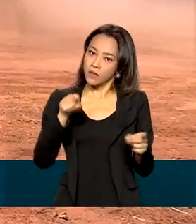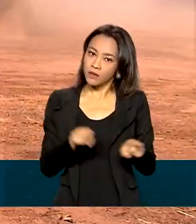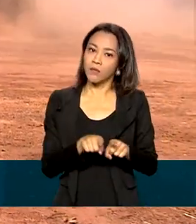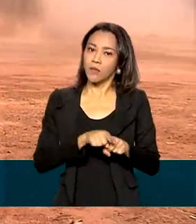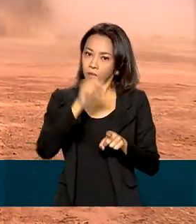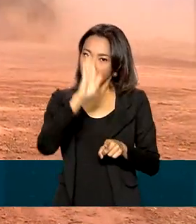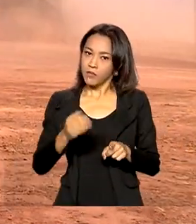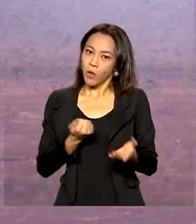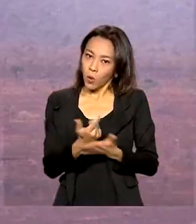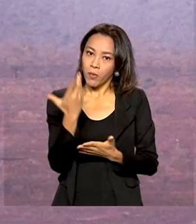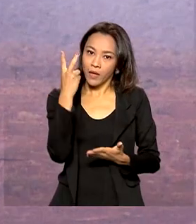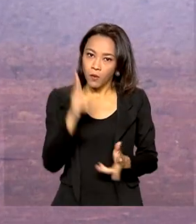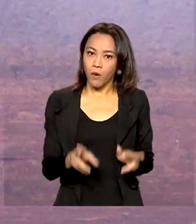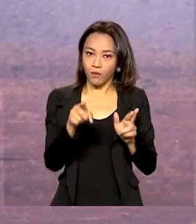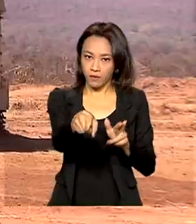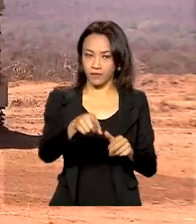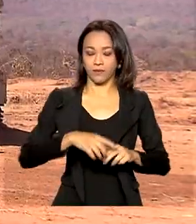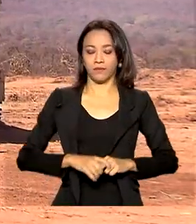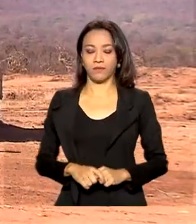do equipamento.